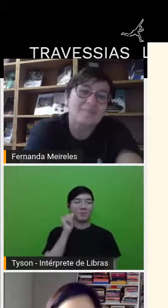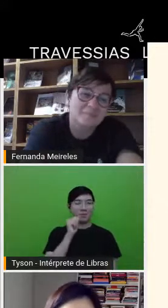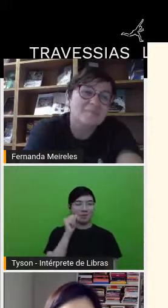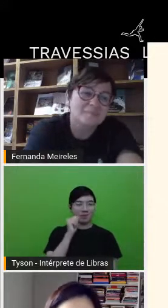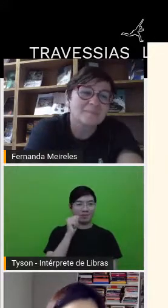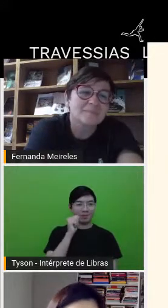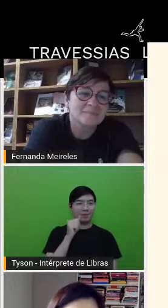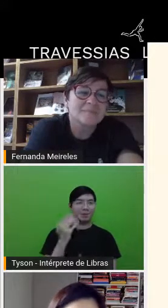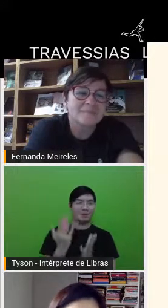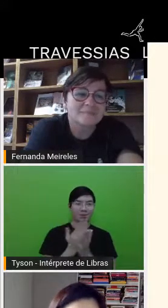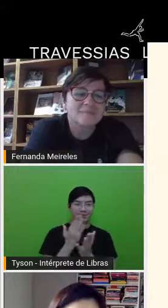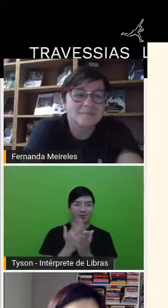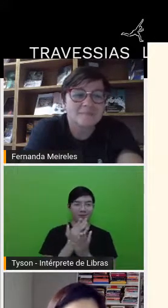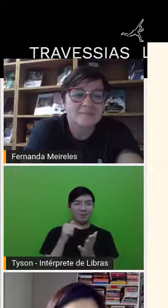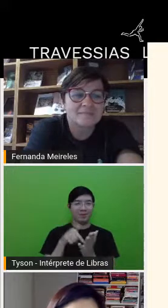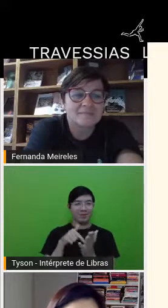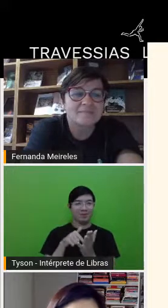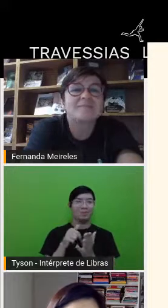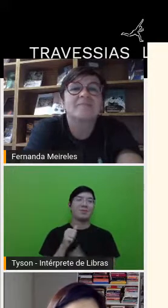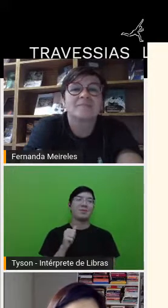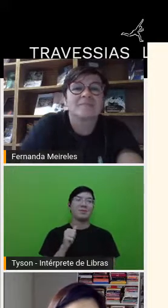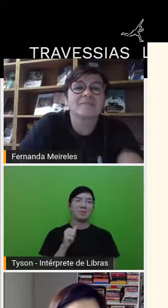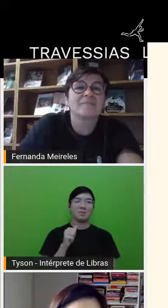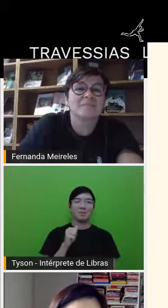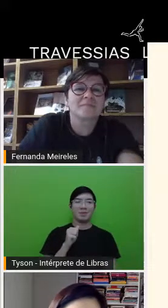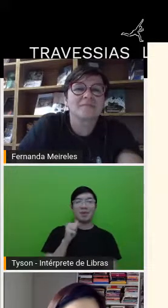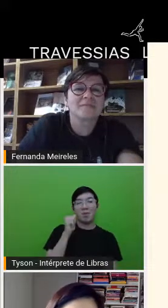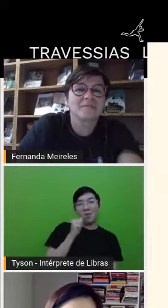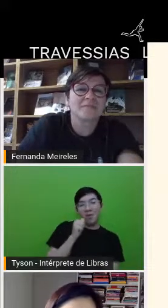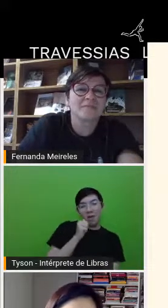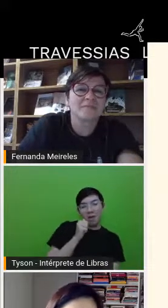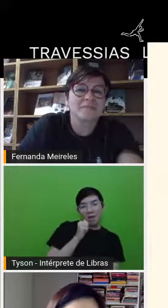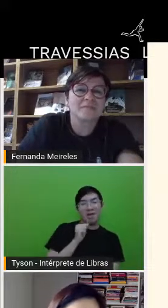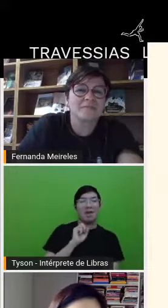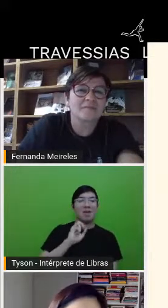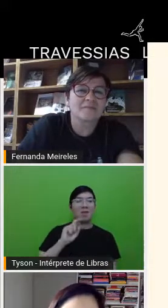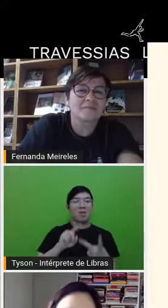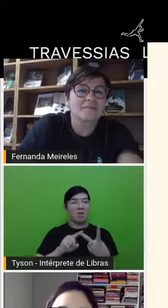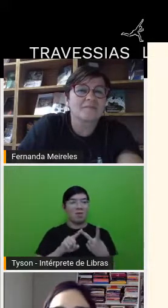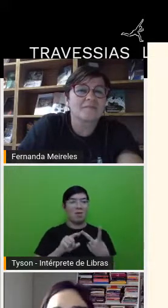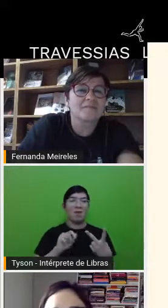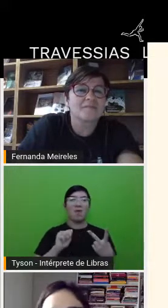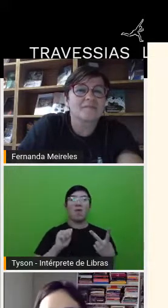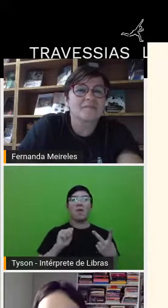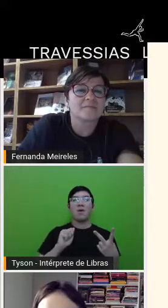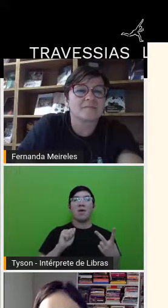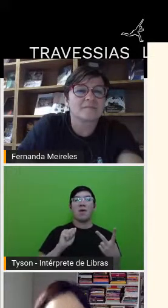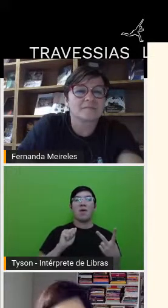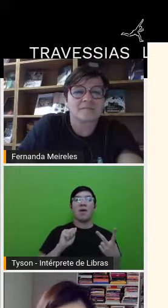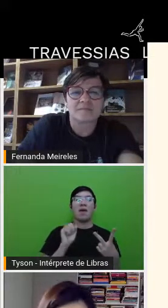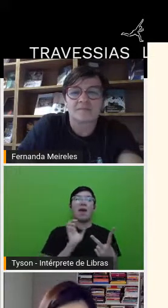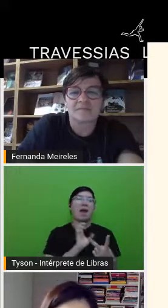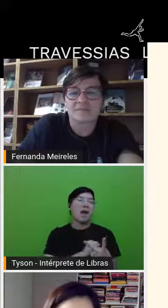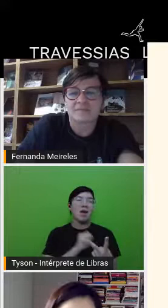Adoráveis Mulheres, porque tem essas duas traduções em português, Adoráveis Mulheres e Mulherzinhas, que é aquele livro da Luísa May